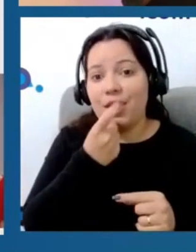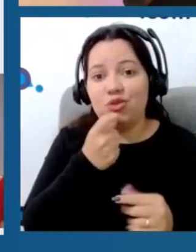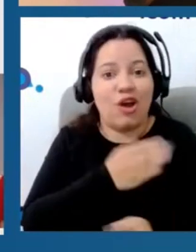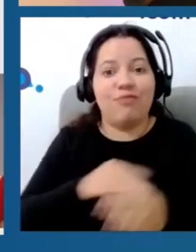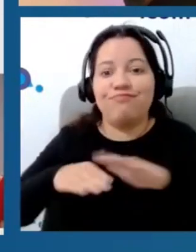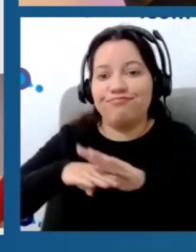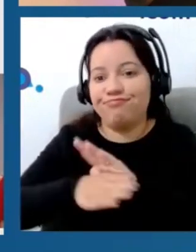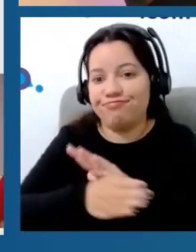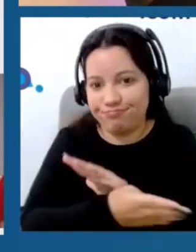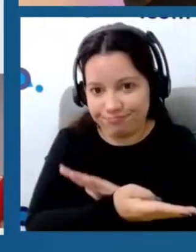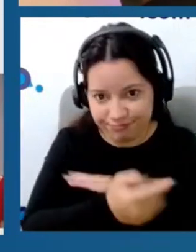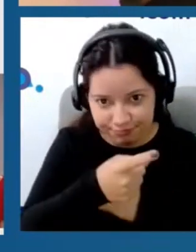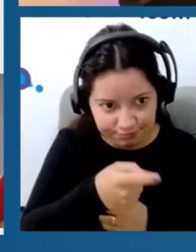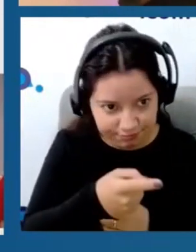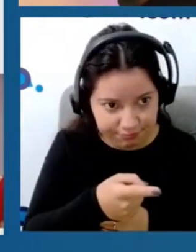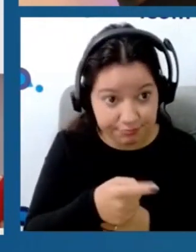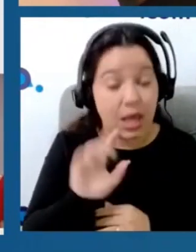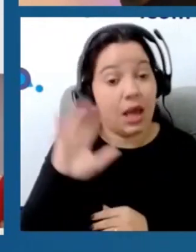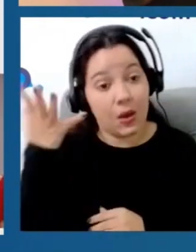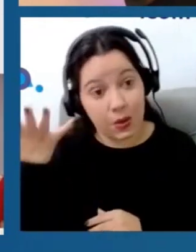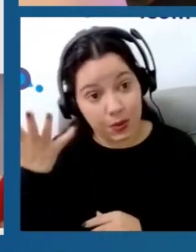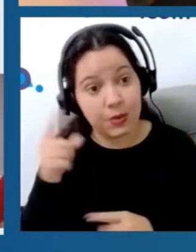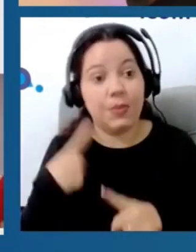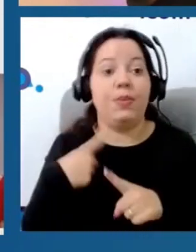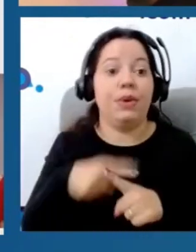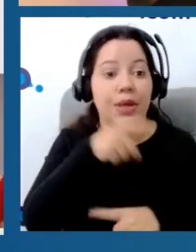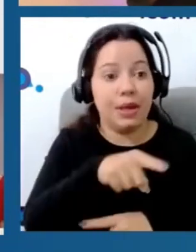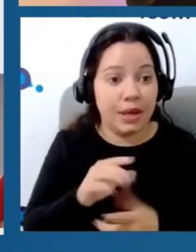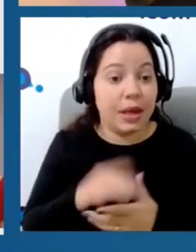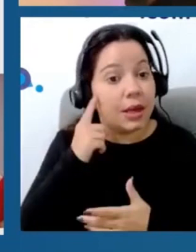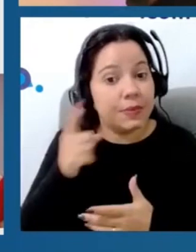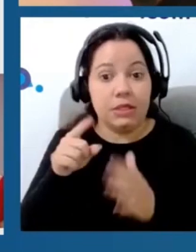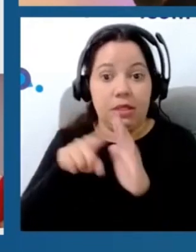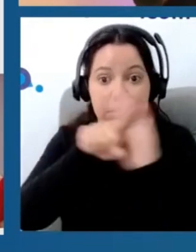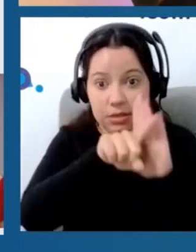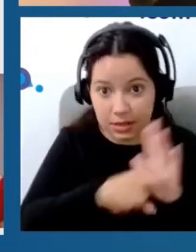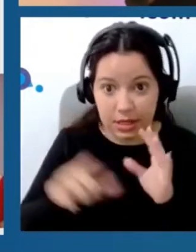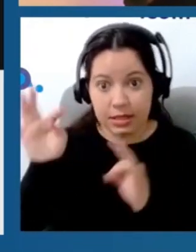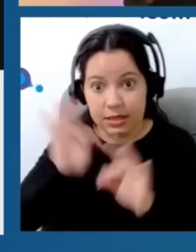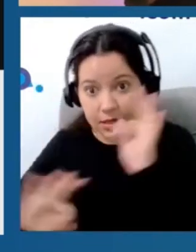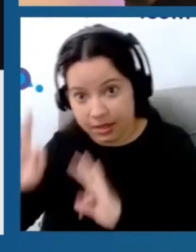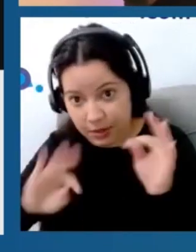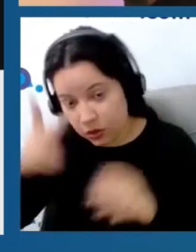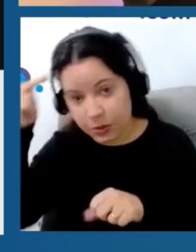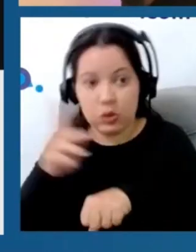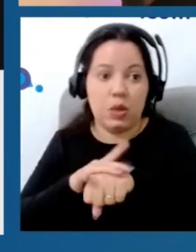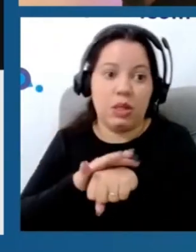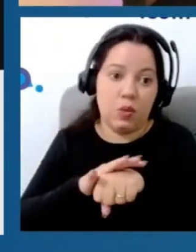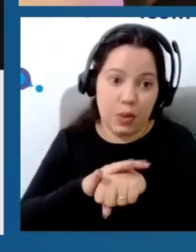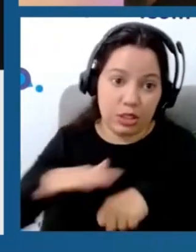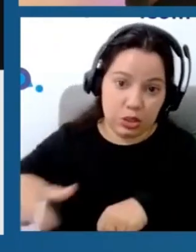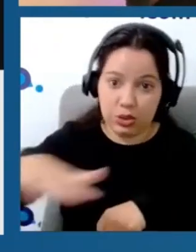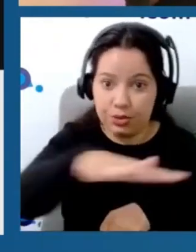Então, realmente, isso acontece, isso precisa ser considerado previsto para o tratamento dos pacientes no ambiente clínico, quando a